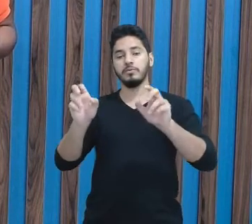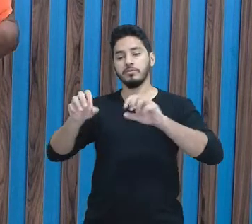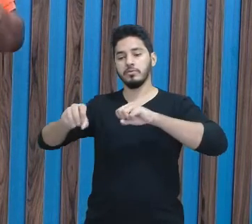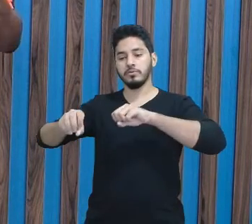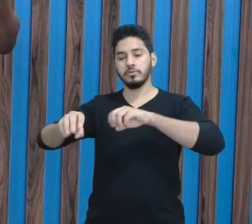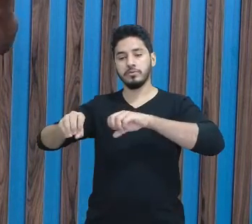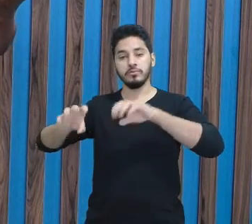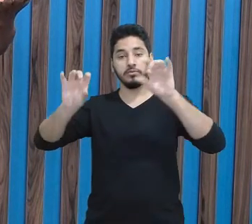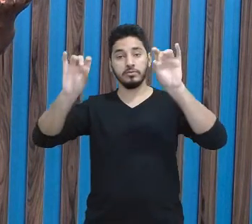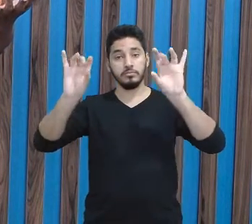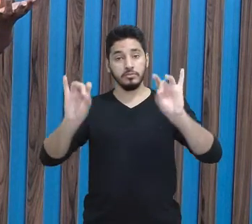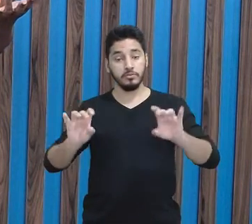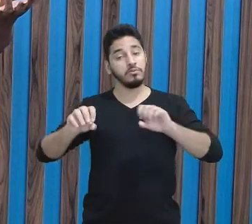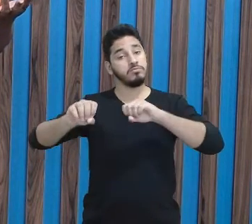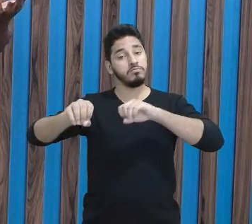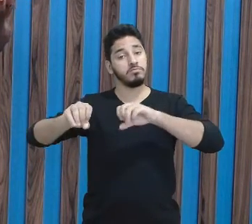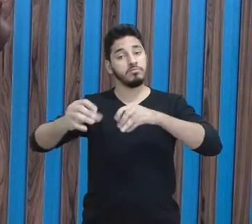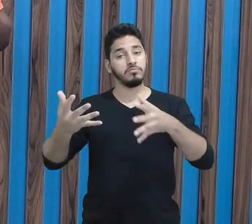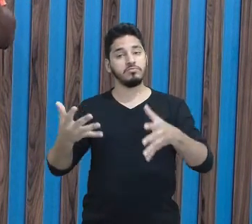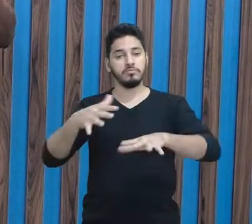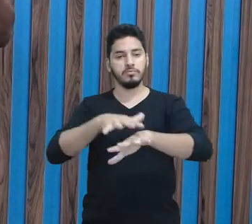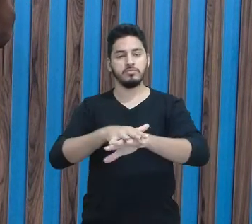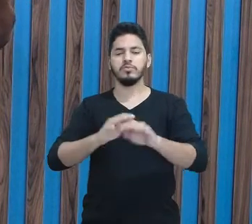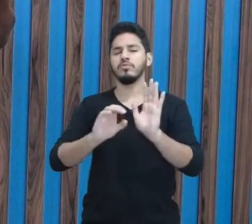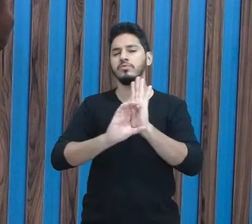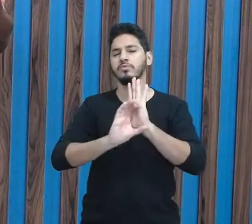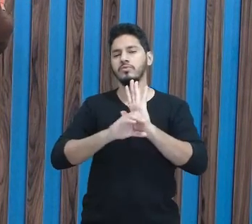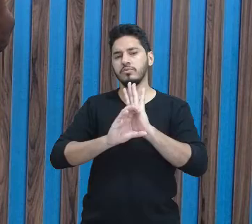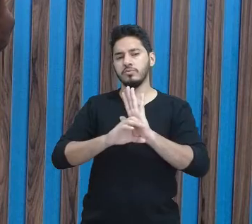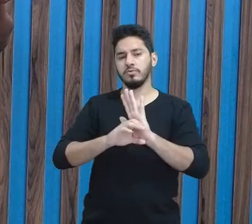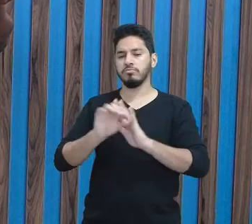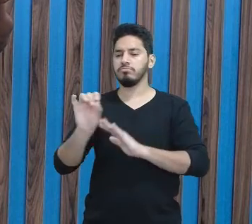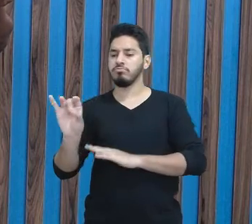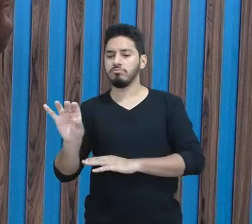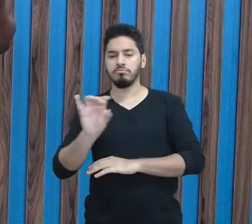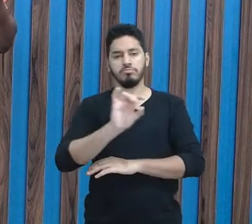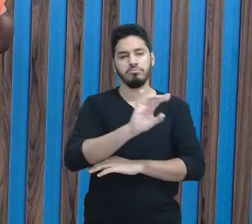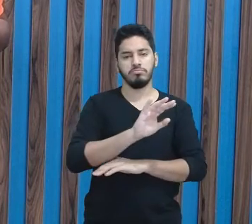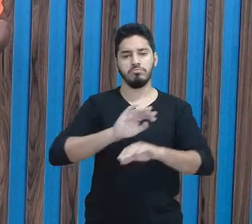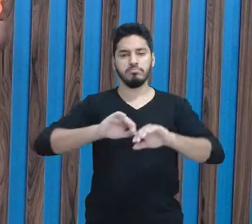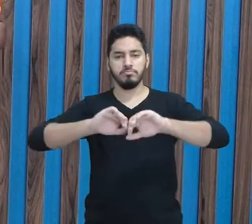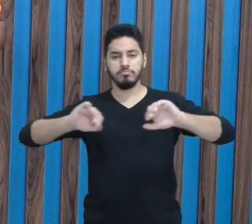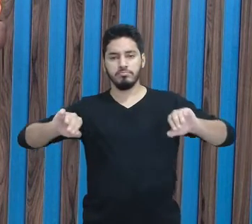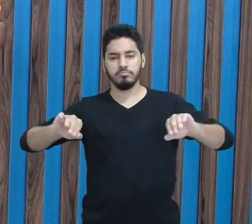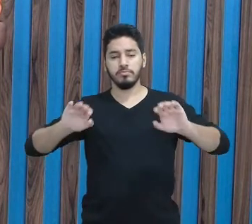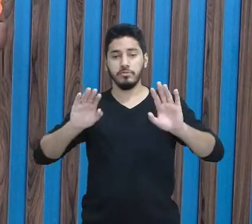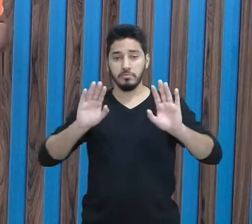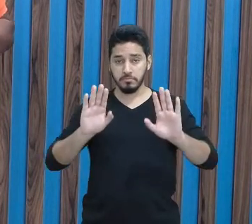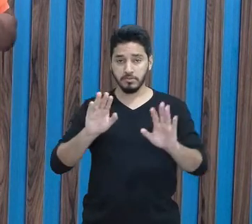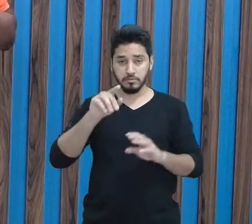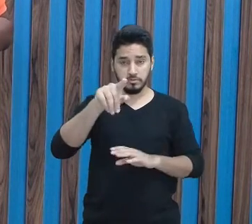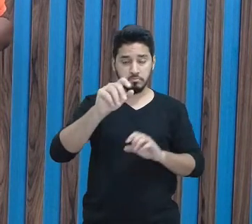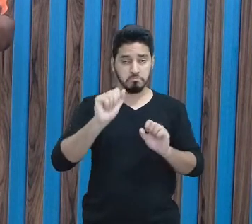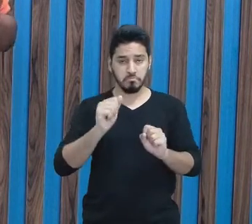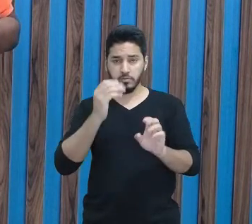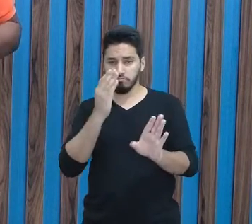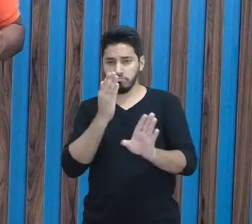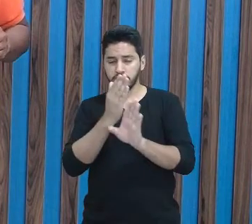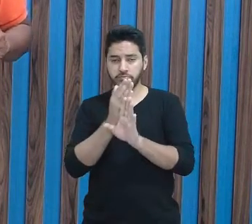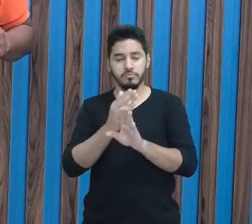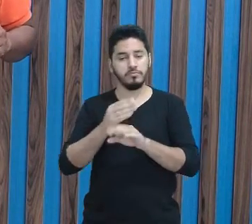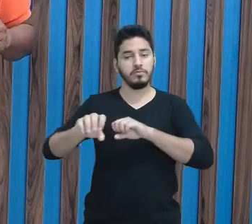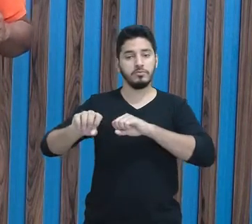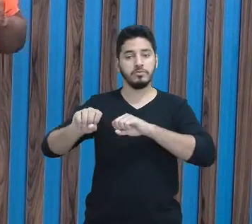especial e a educação inclusiva, os conceitos de cada uma. Mas você pode encontrar a educação